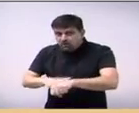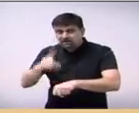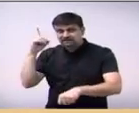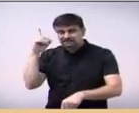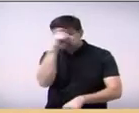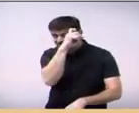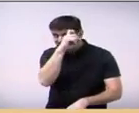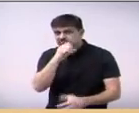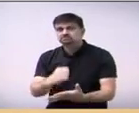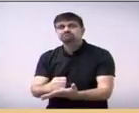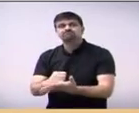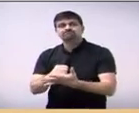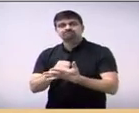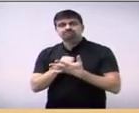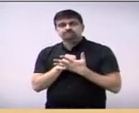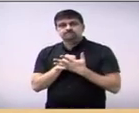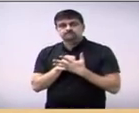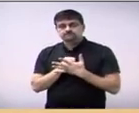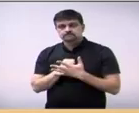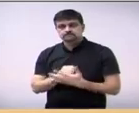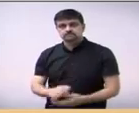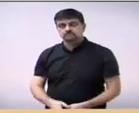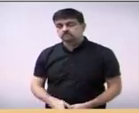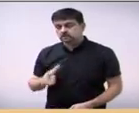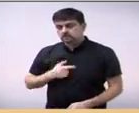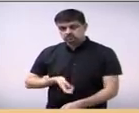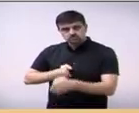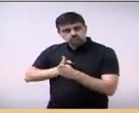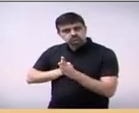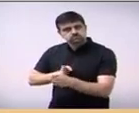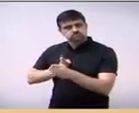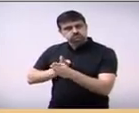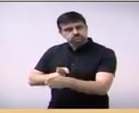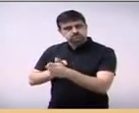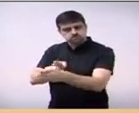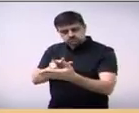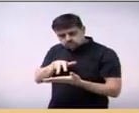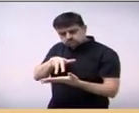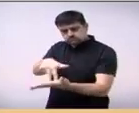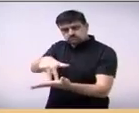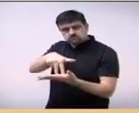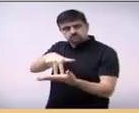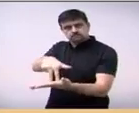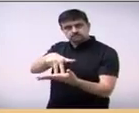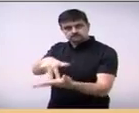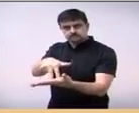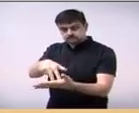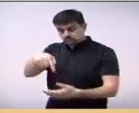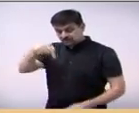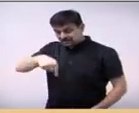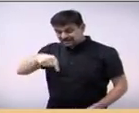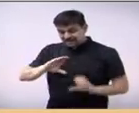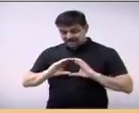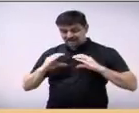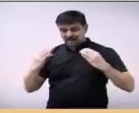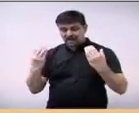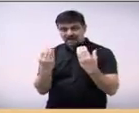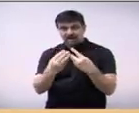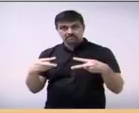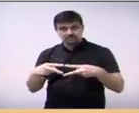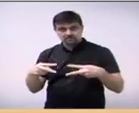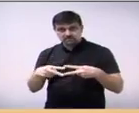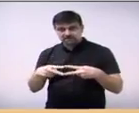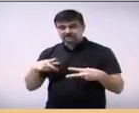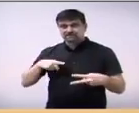me ajudaram a ter discernimento e seguir em frente. Aqui, esta casa, é onde a